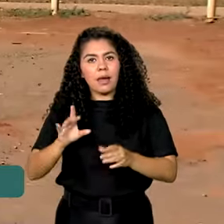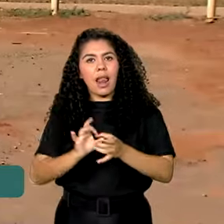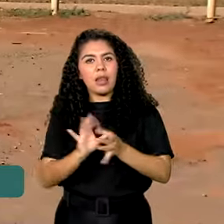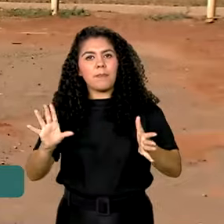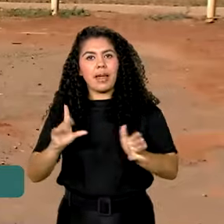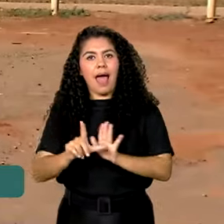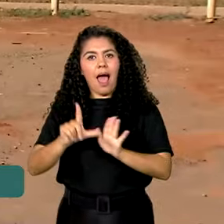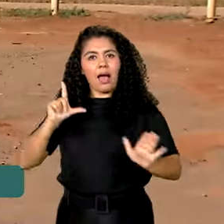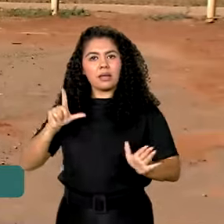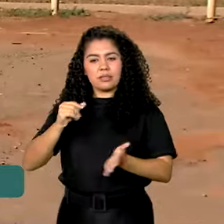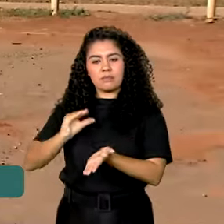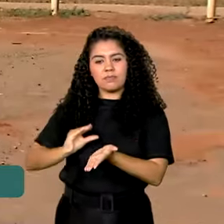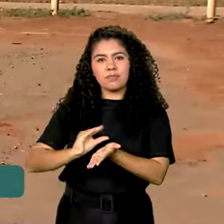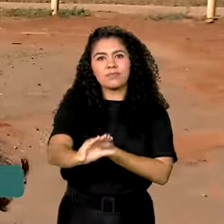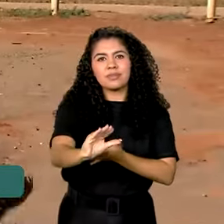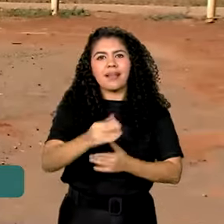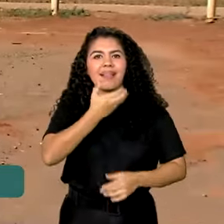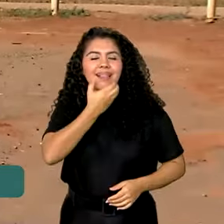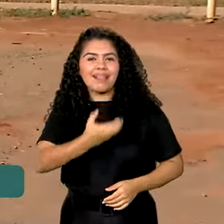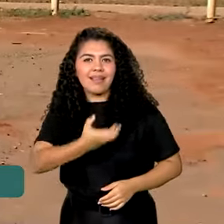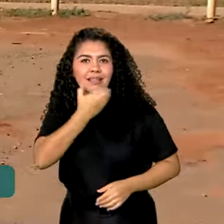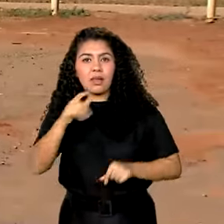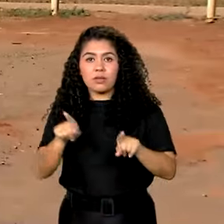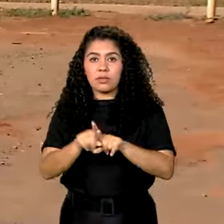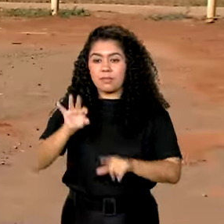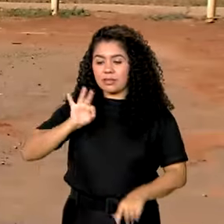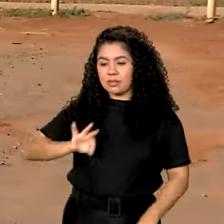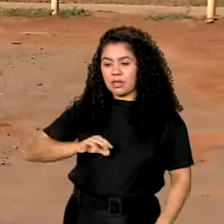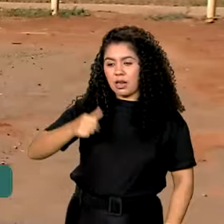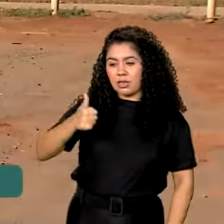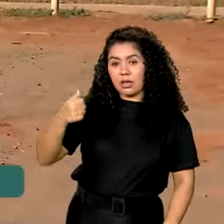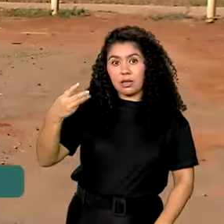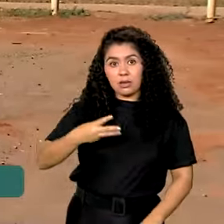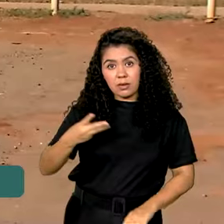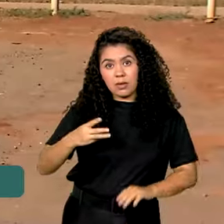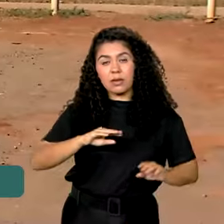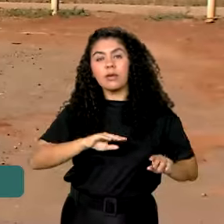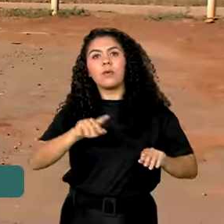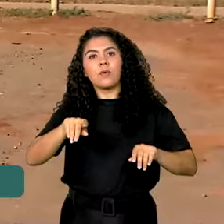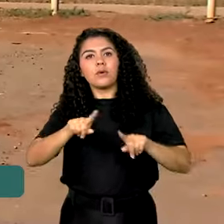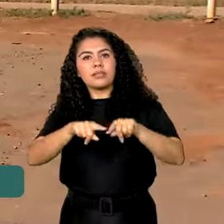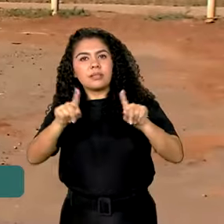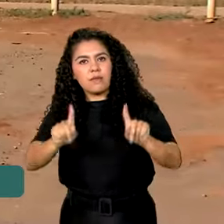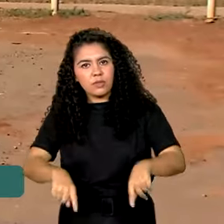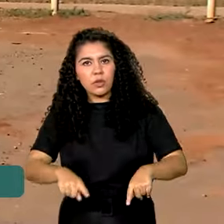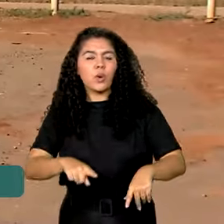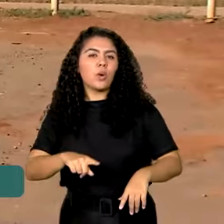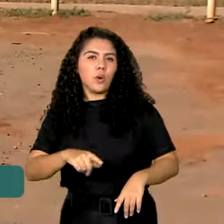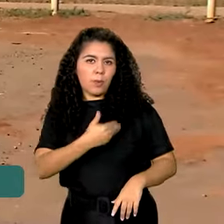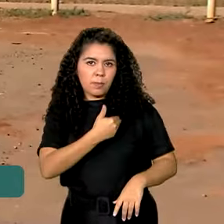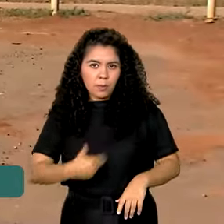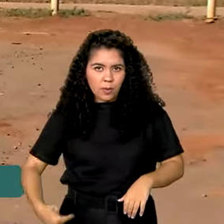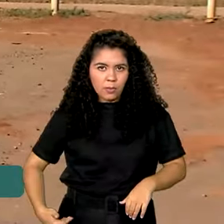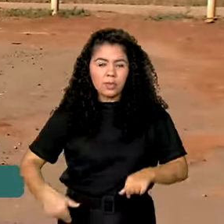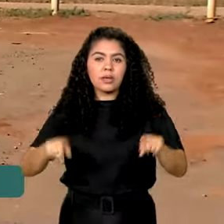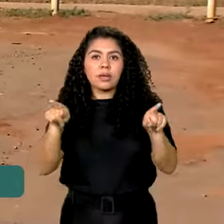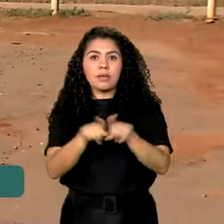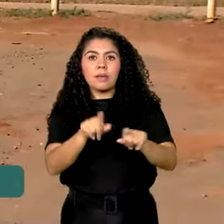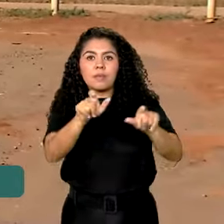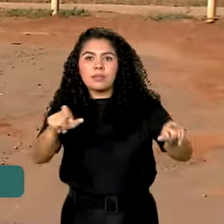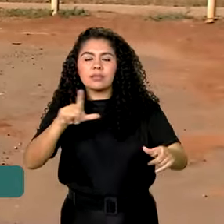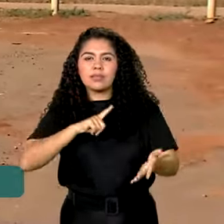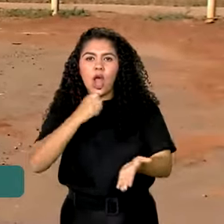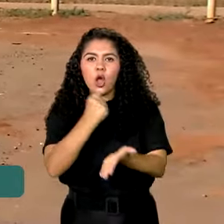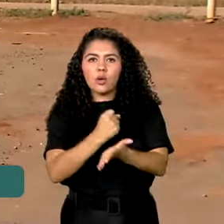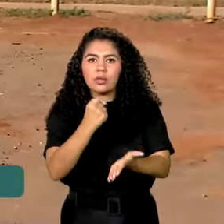gratificação natalina e do 13º salário deste ano aos servidores públicos, aos contratados por tempo determinado